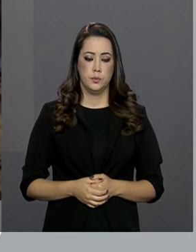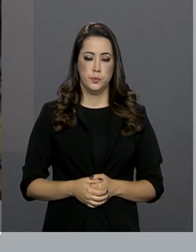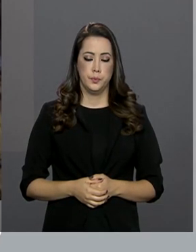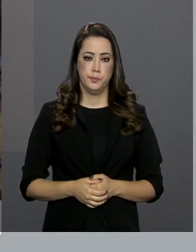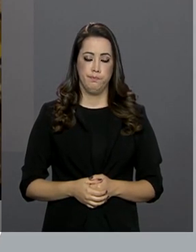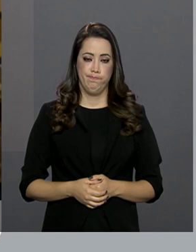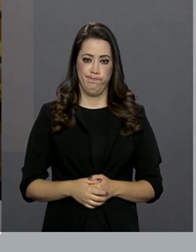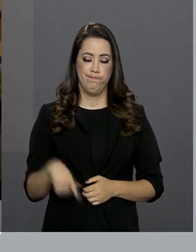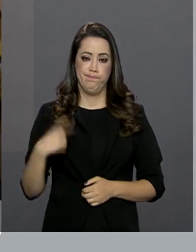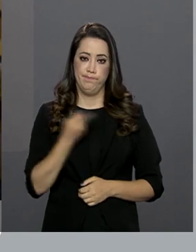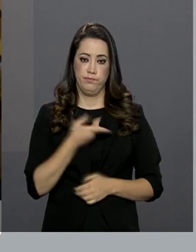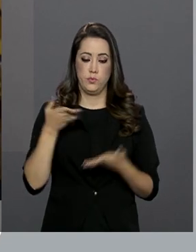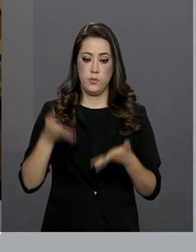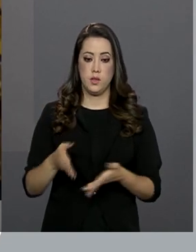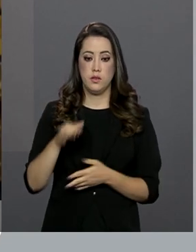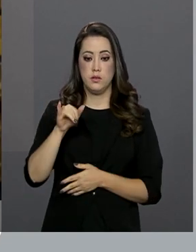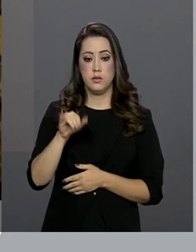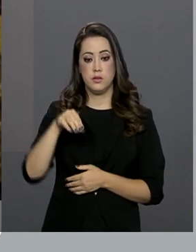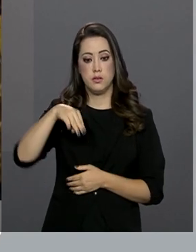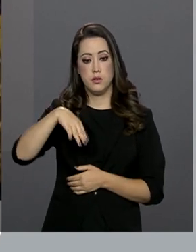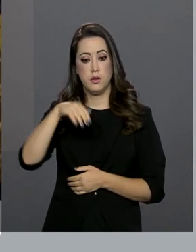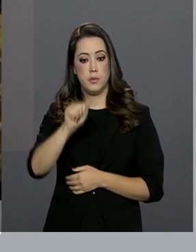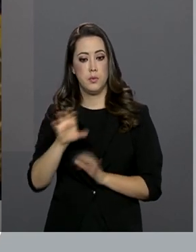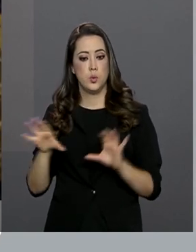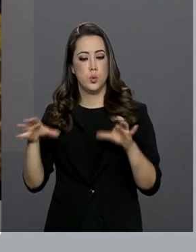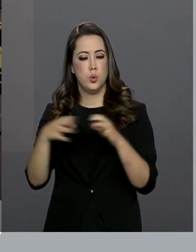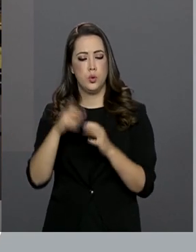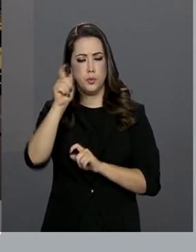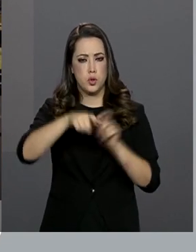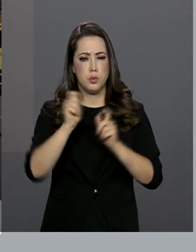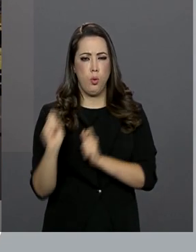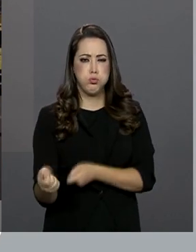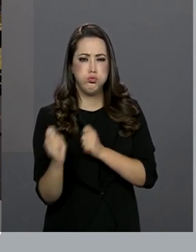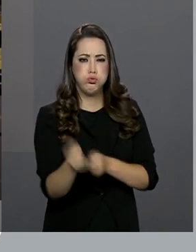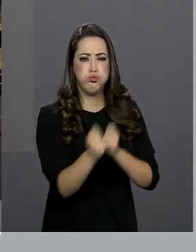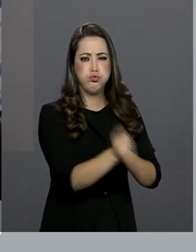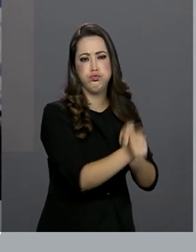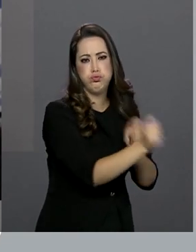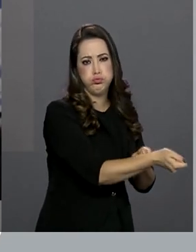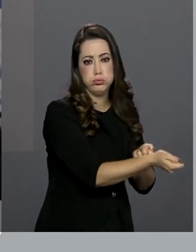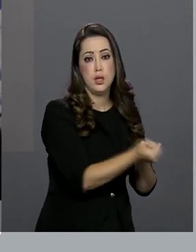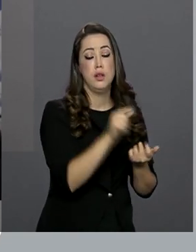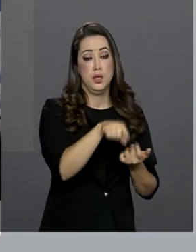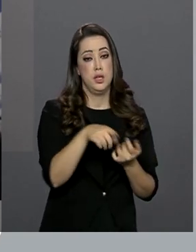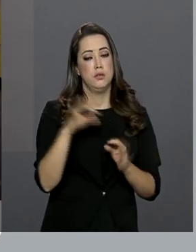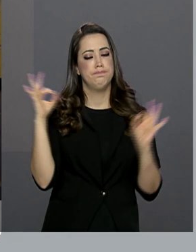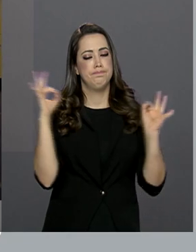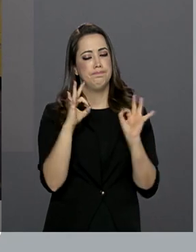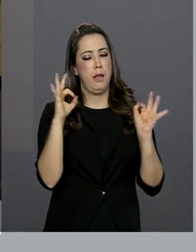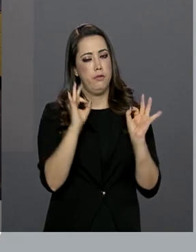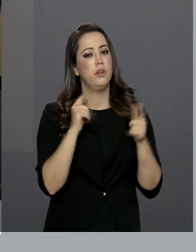Nós estamos aqui no Ibama, com toda a equipe do Previo Fogo, brigadistas, que têm feito um excelente trabalho.